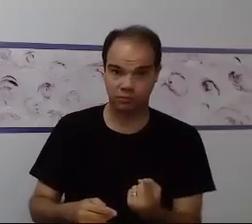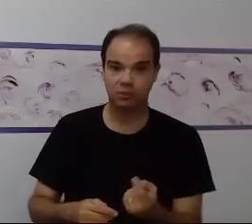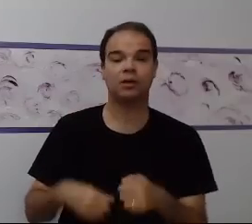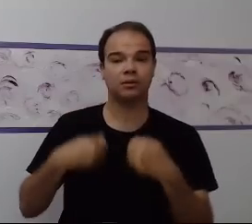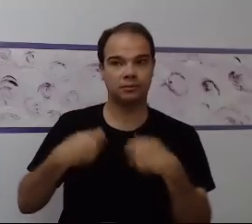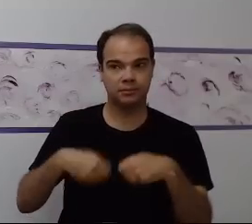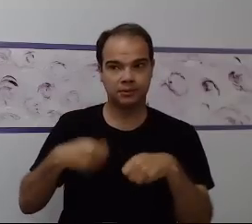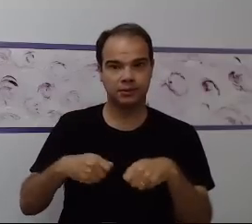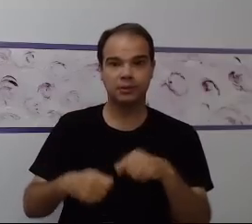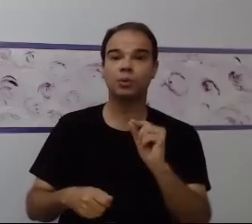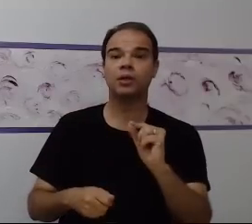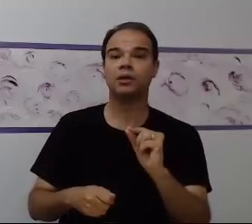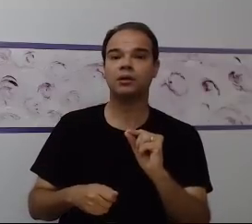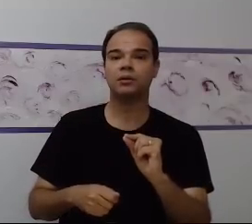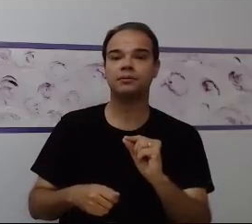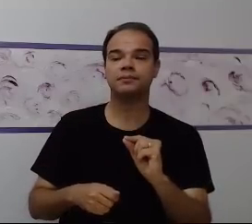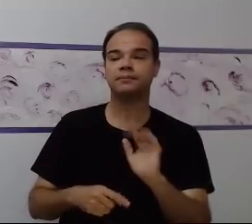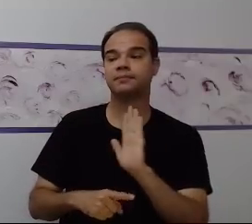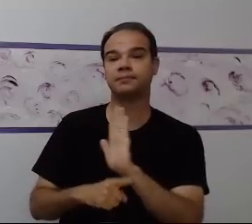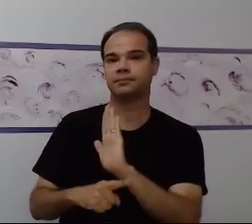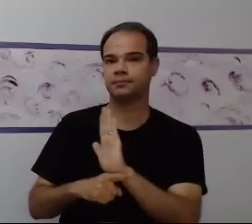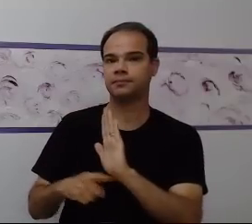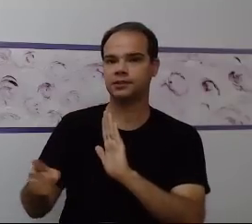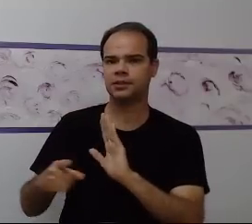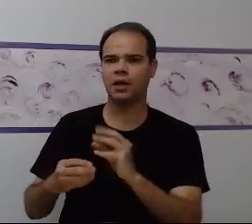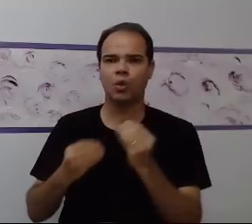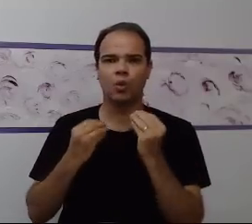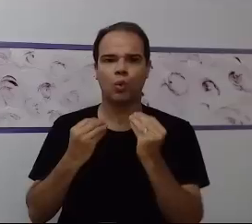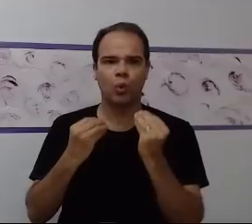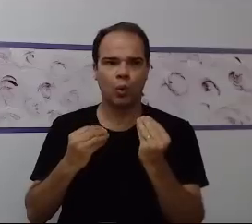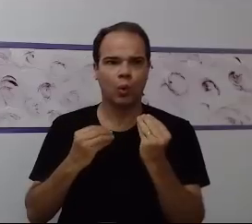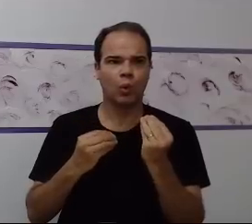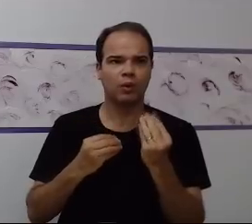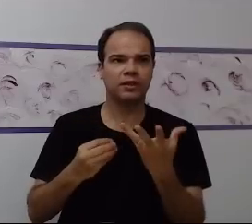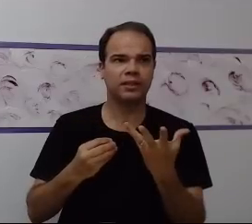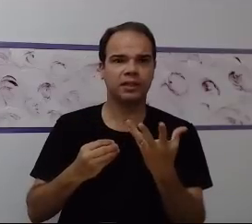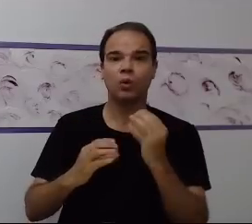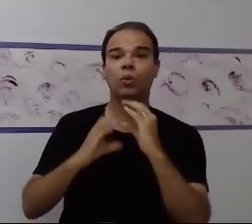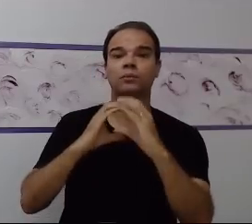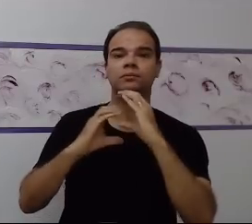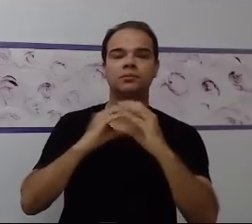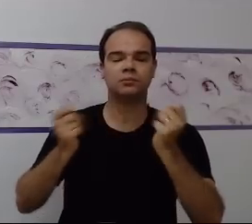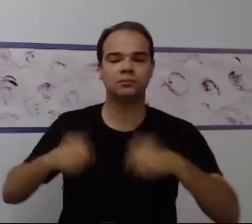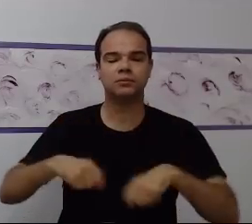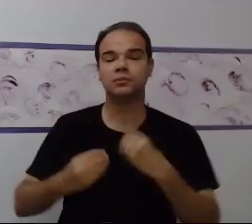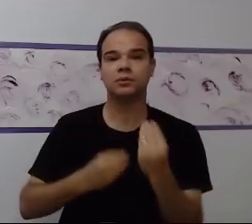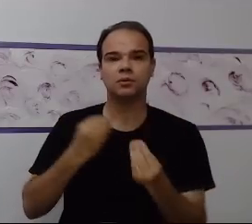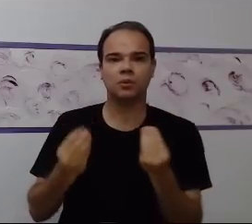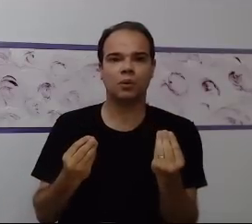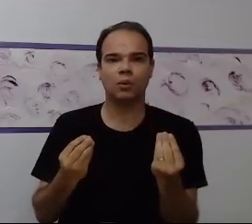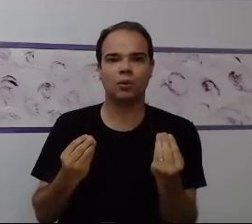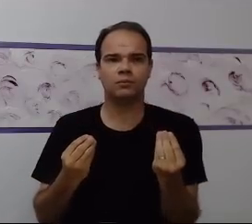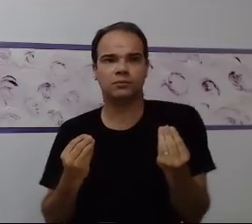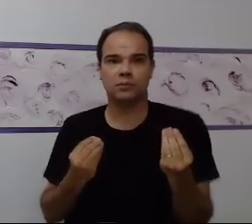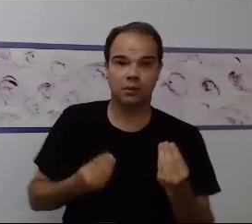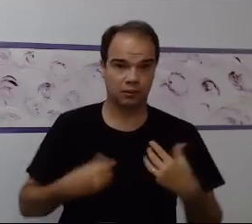precisa propor para esse indivíduo uma maneira, um suporte, uma estratégia dela poder expressar aquilo que ela quer. E aí